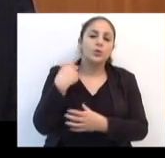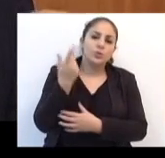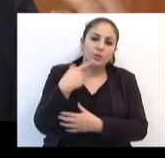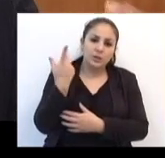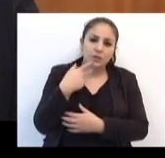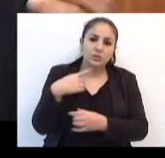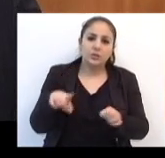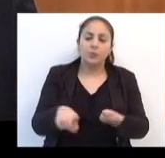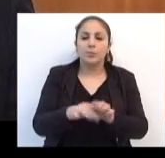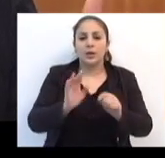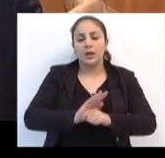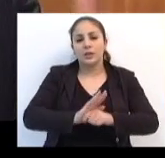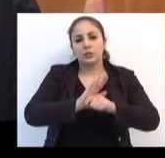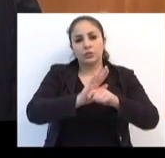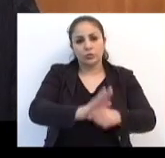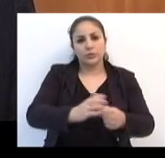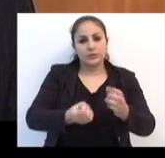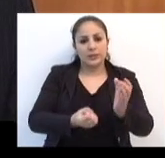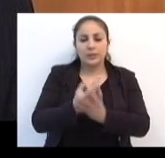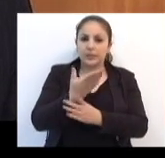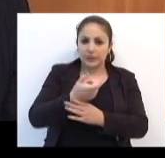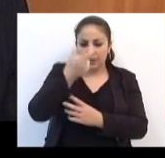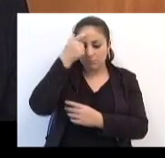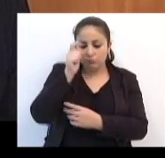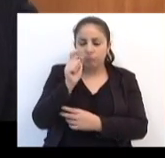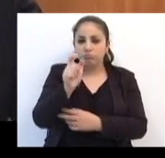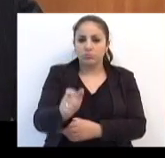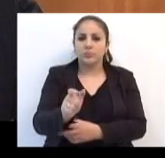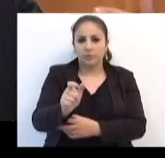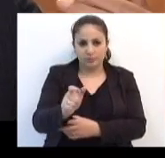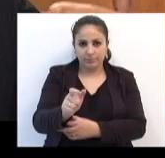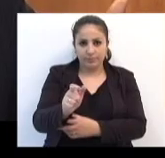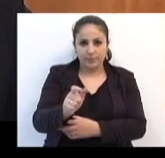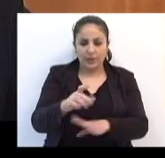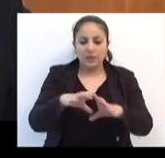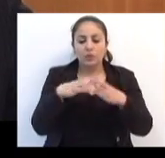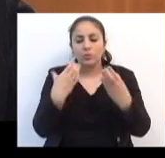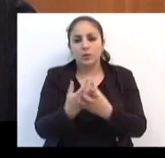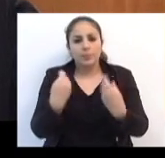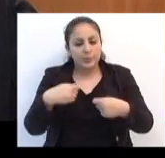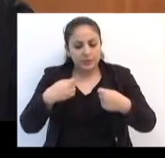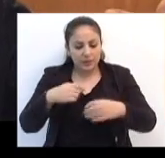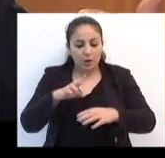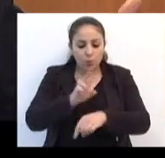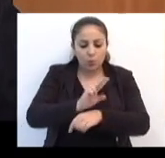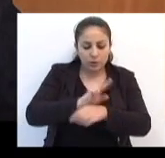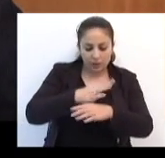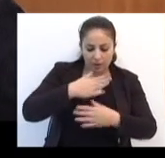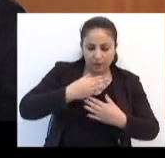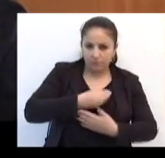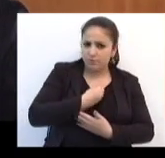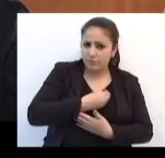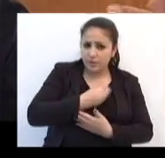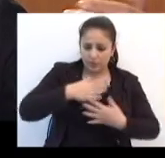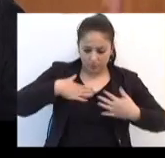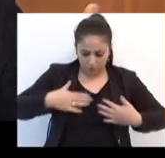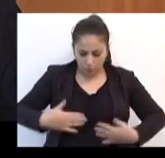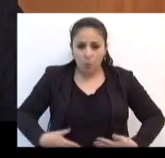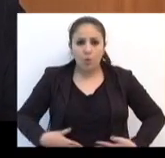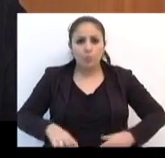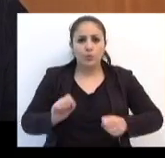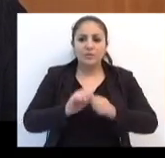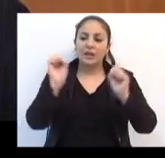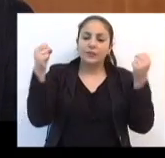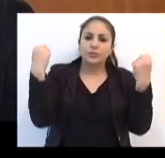tomem consciência e ajudem a formar a consciência da comunidade que ela precisa cuidar da sua vida, que ela precisa vencer o sedentarismo, precisa